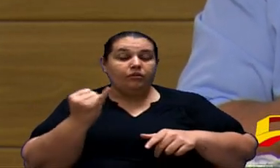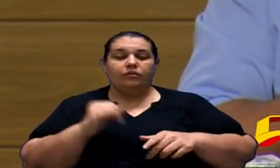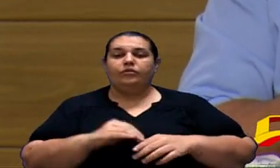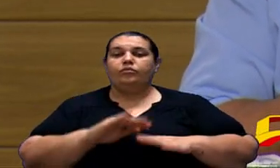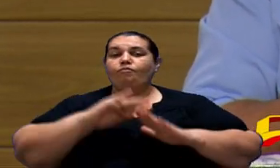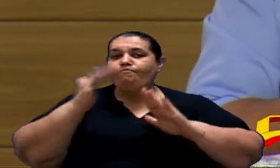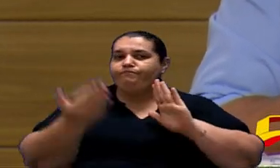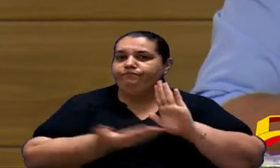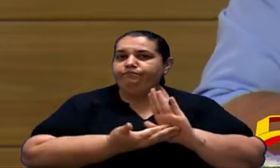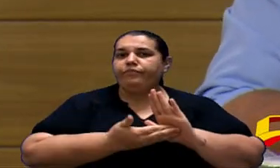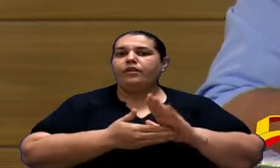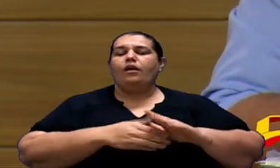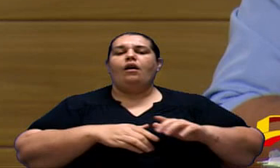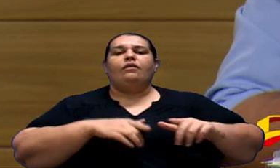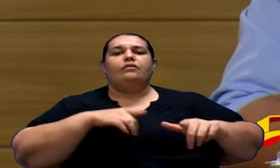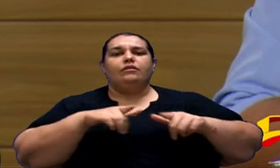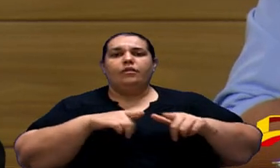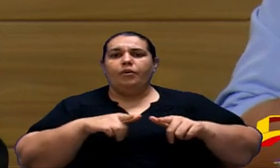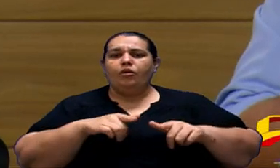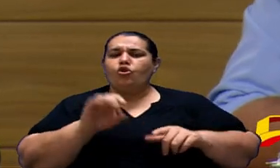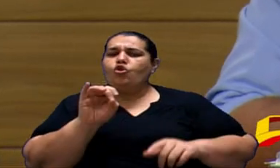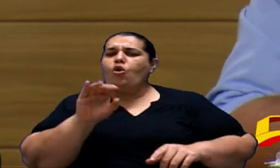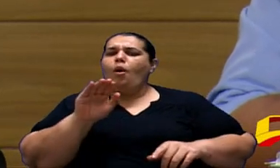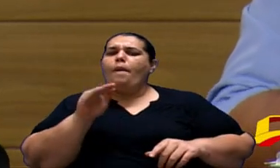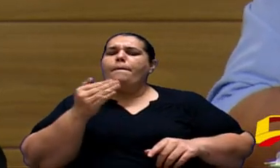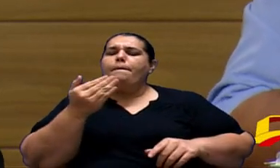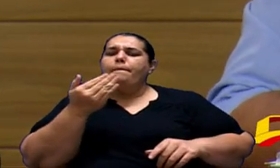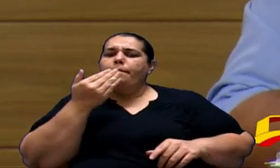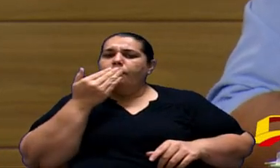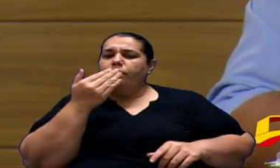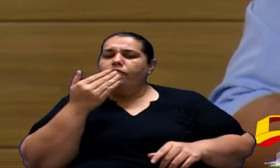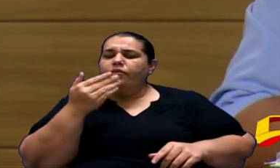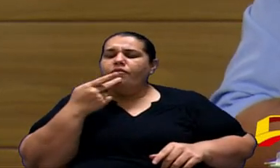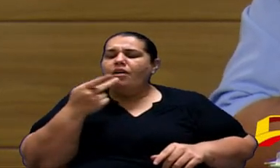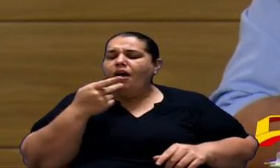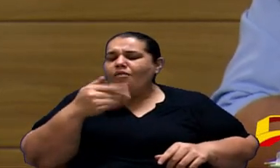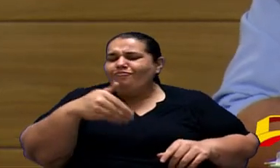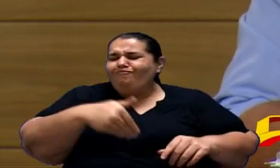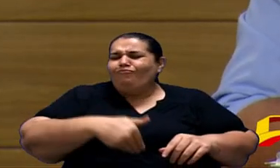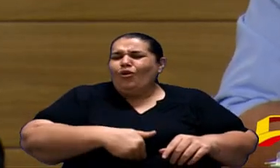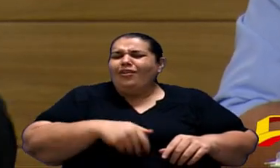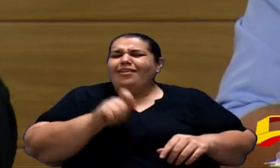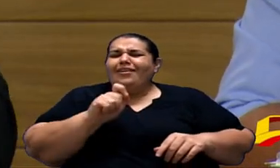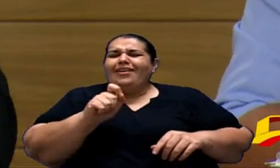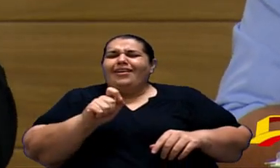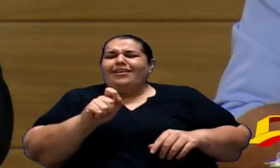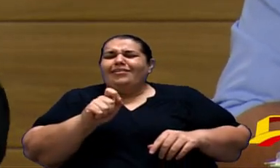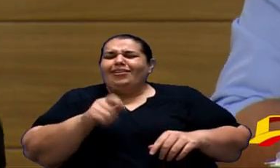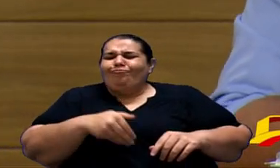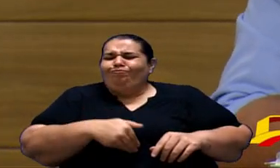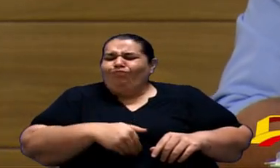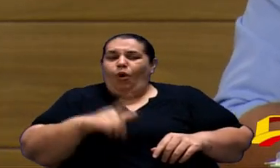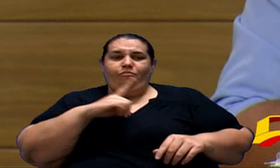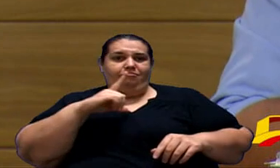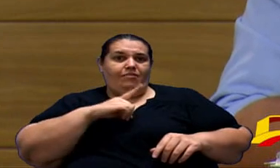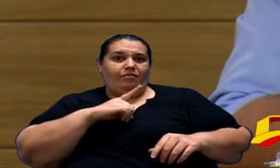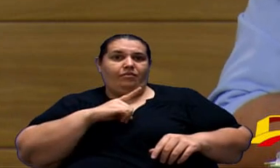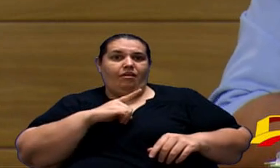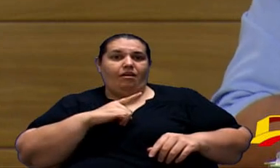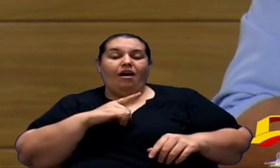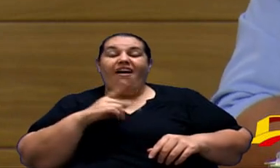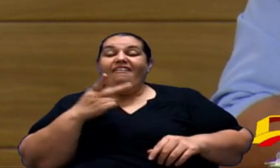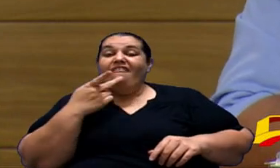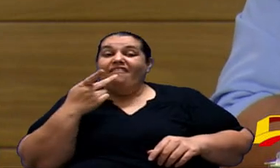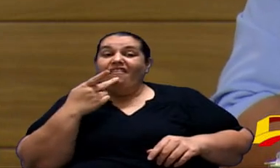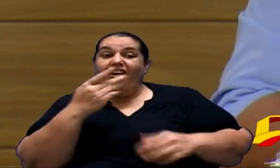emprego só pode falar de fome quem já passou fome só pode falar de desemprego quem já ficou